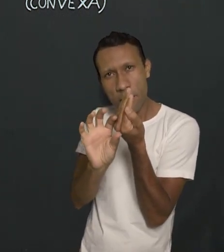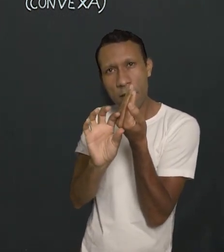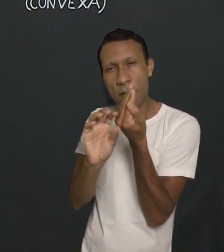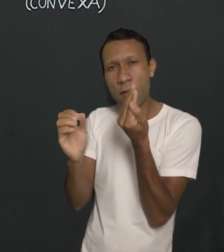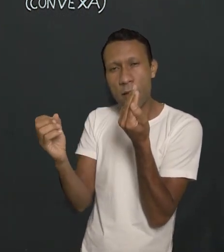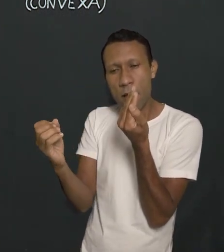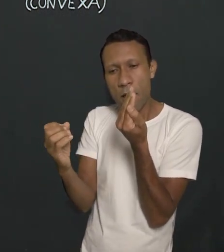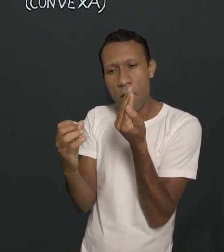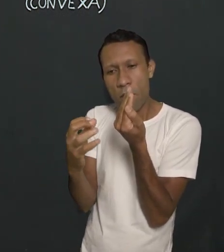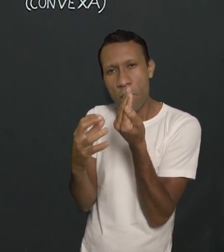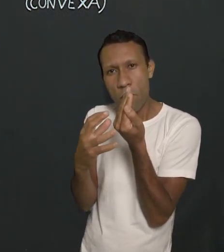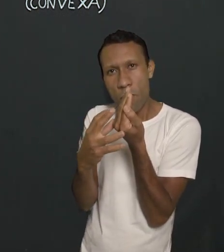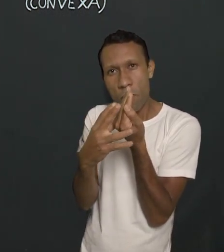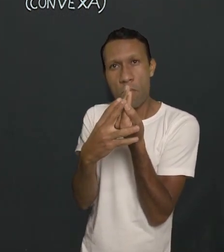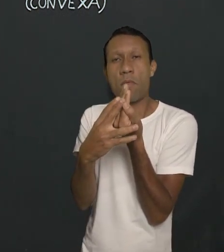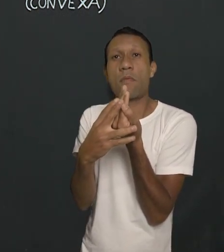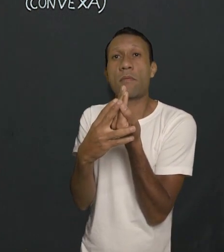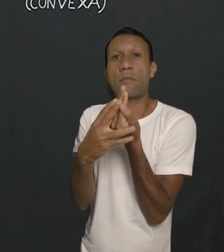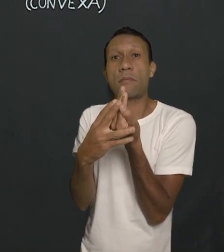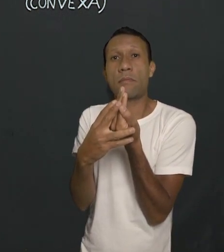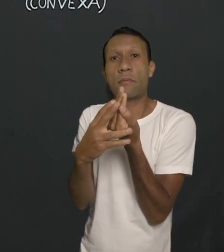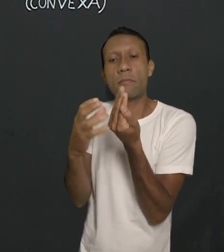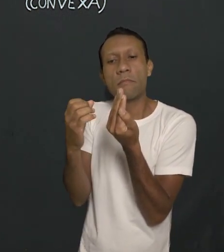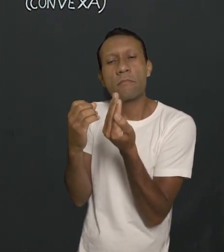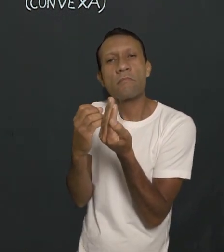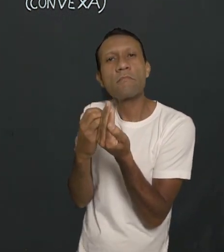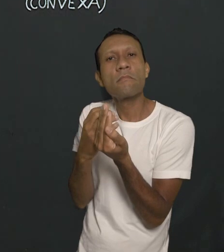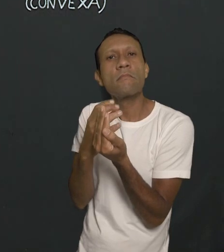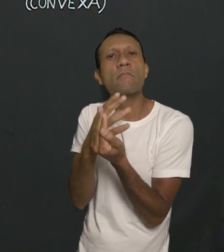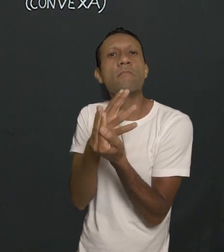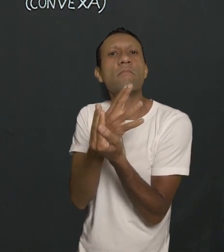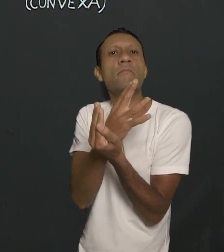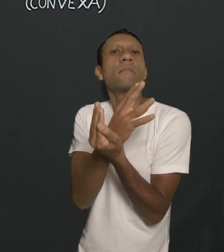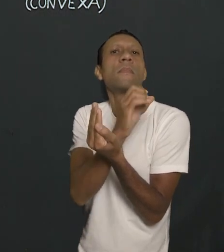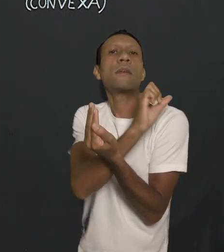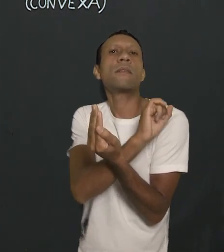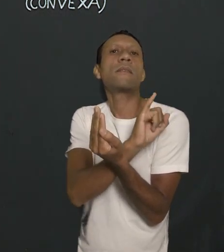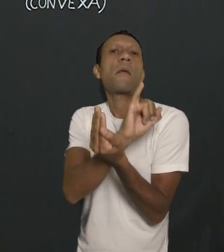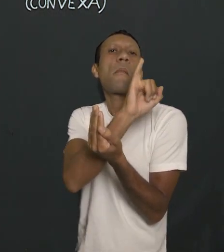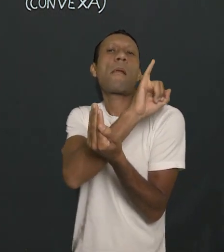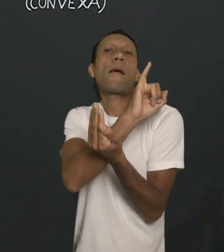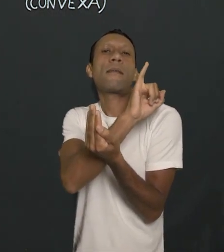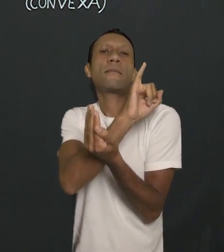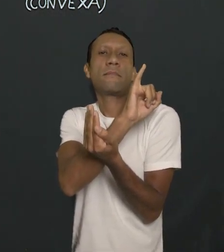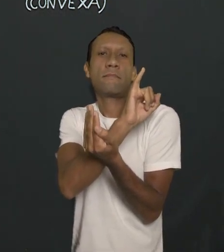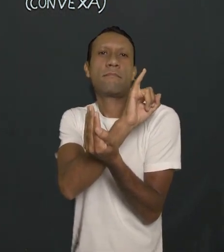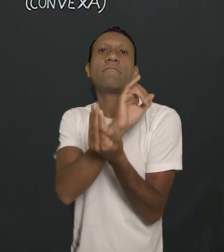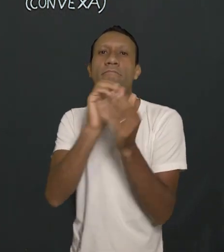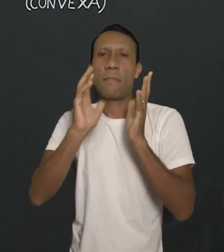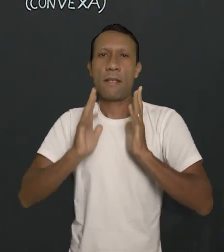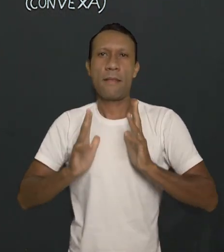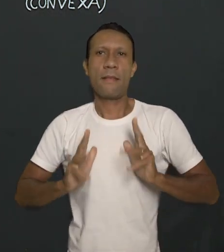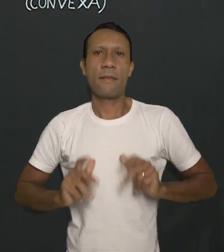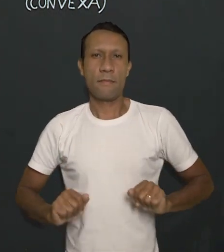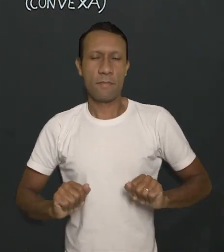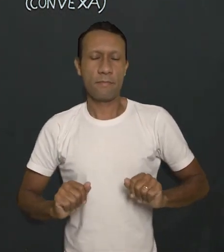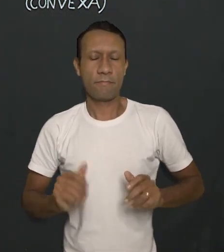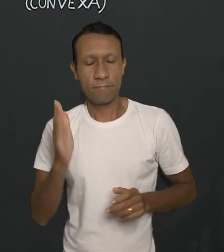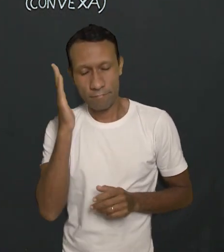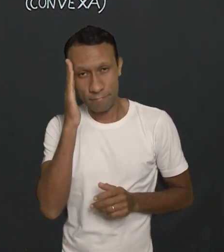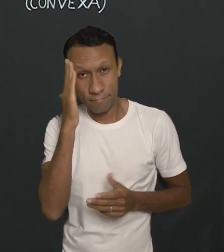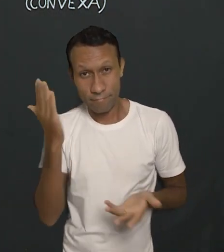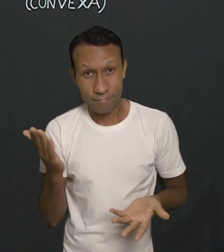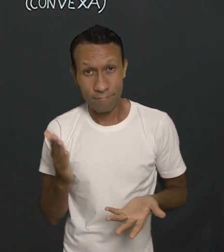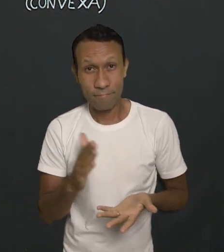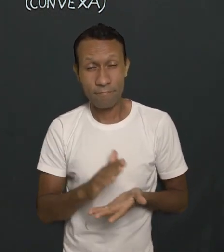uniformidade. Essa luz, ela vai entrar de forma mais uniforme e essa imagem vai formar de forma nítida, lá na